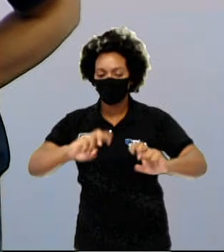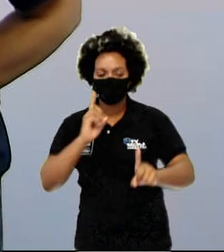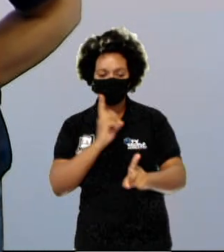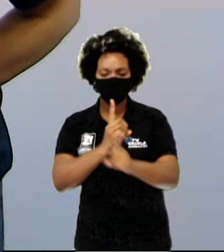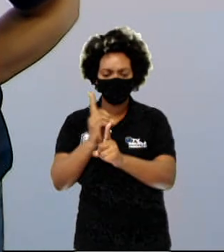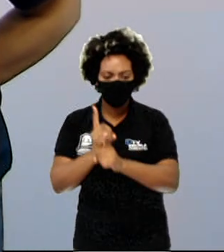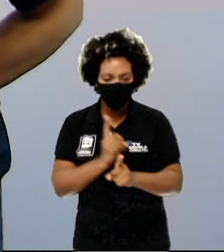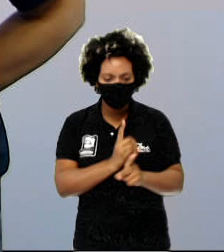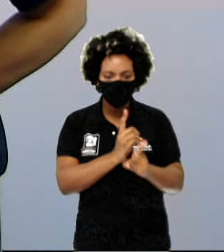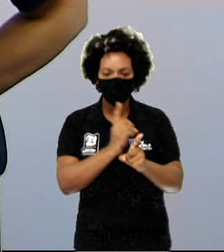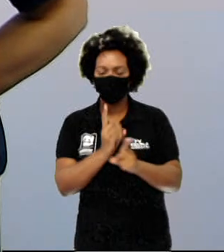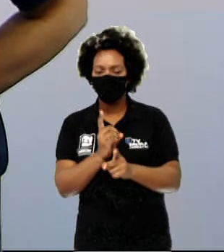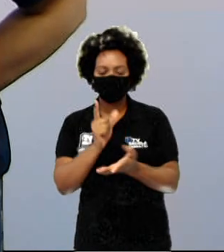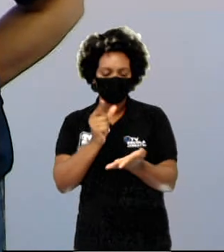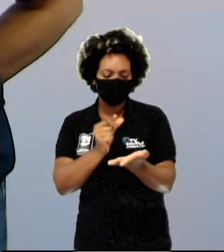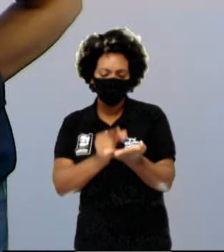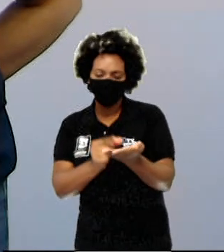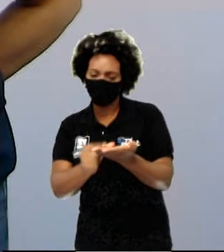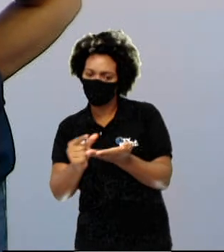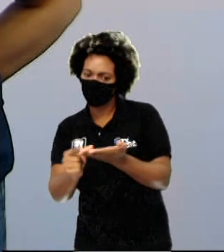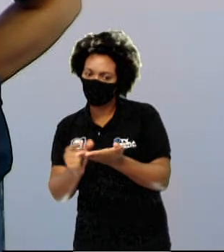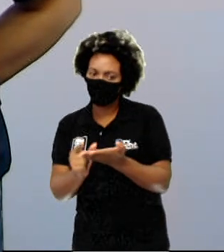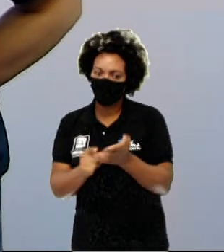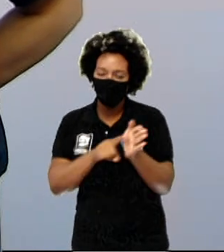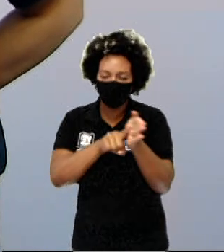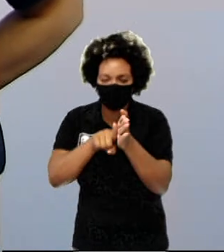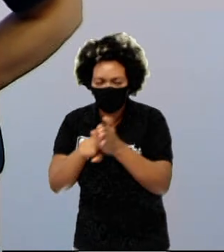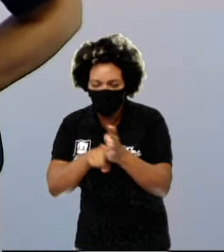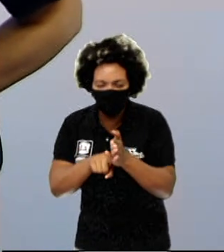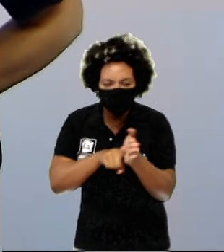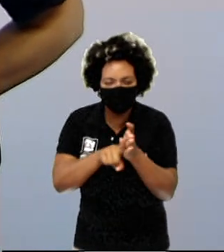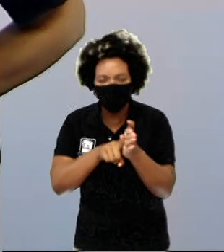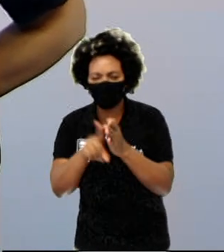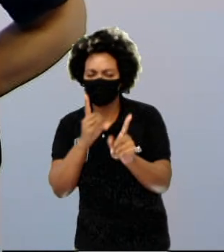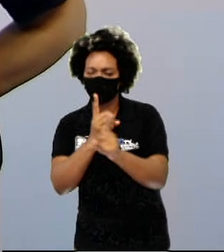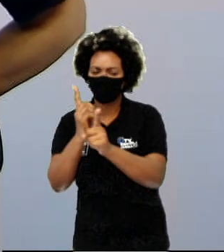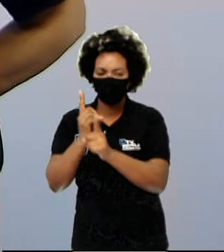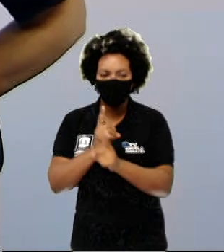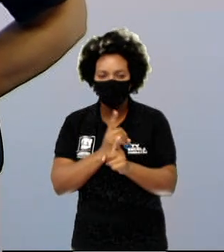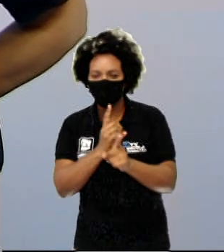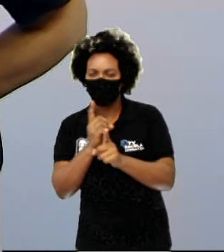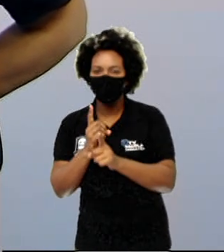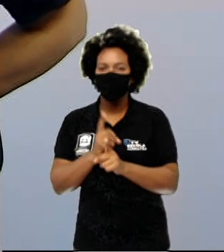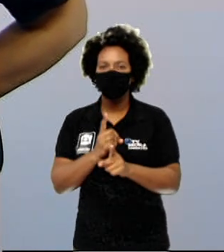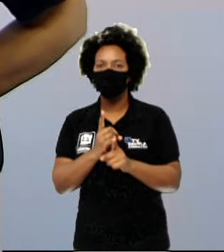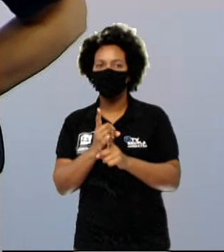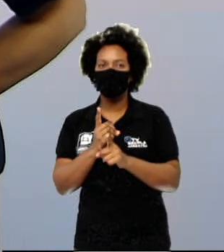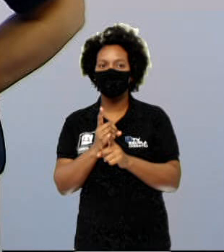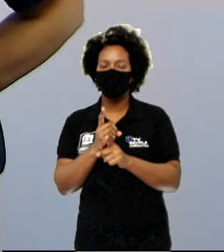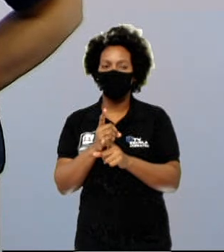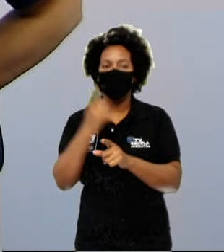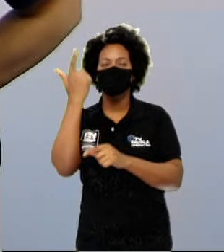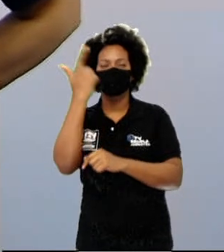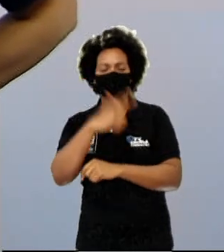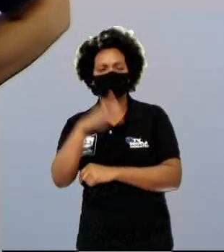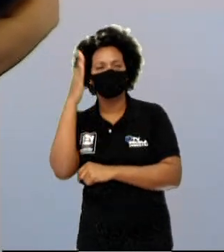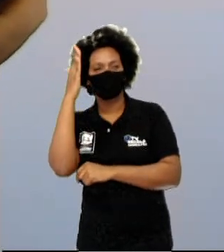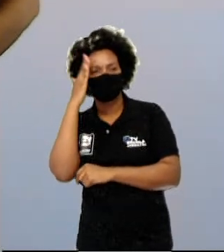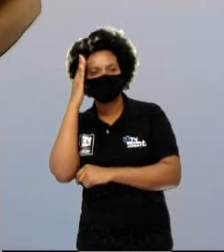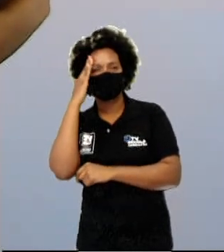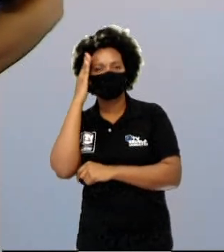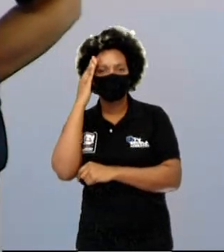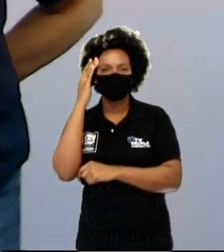indícios, como um detetive, que descobre pistas e começa a entender e